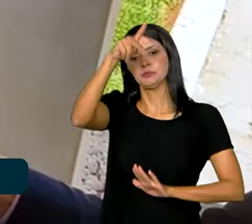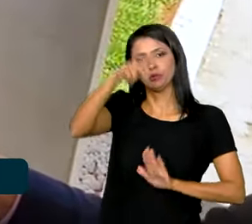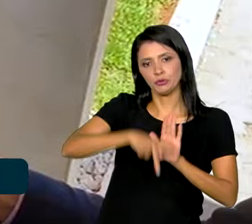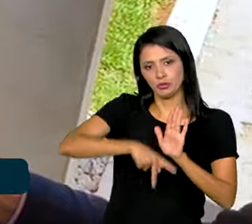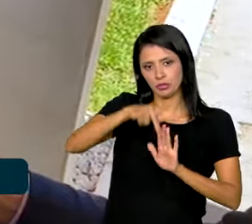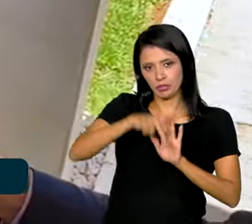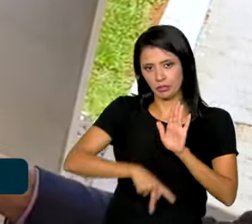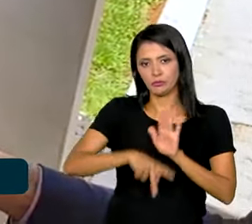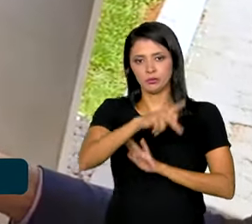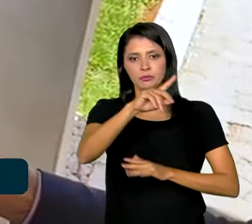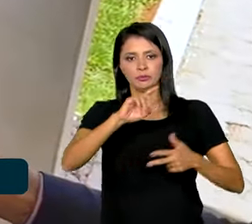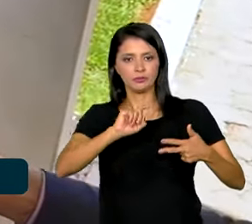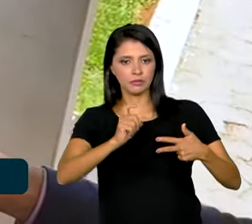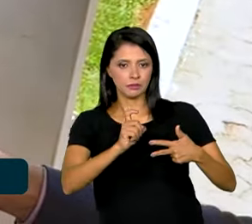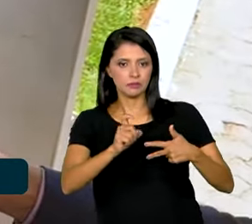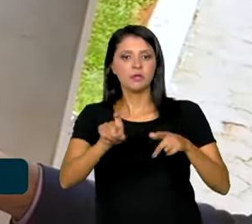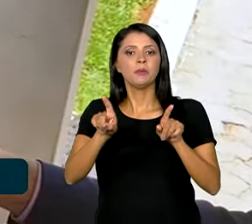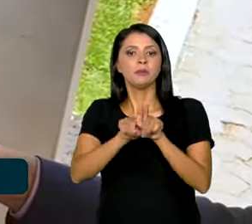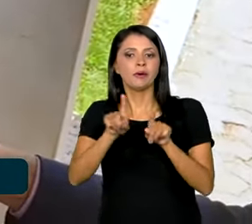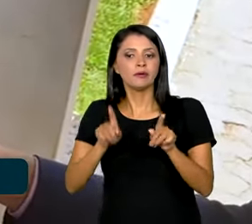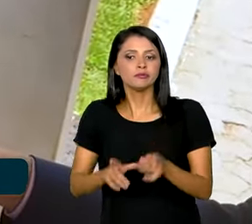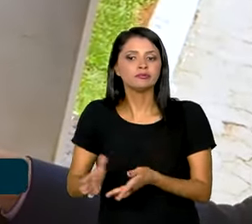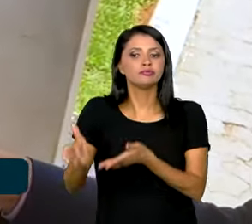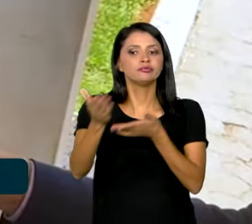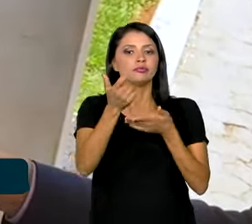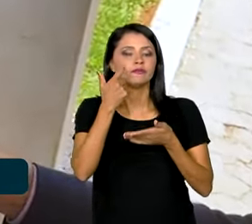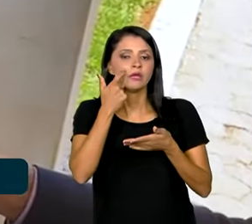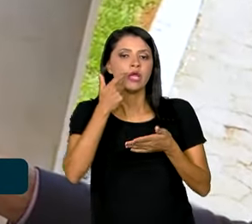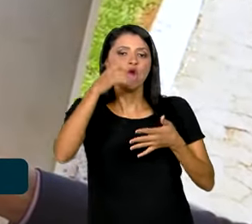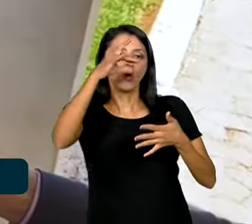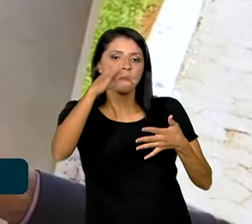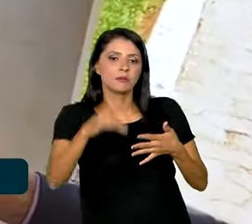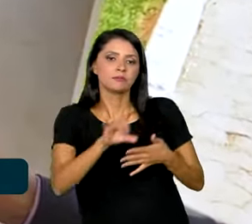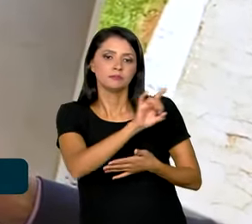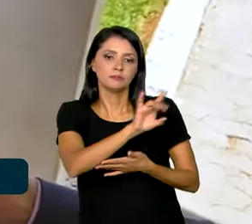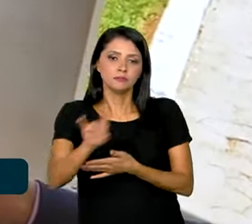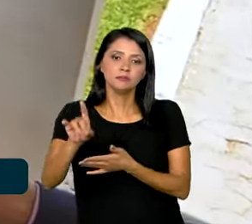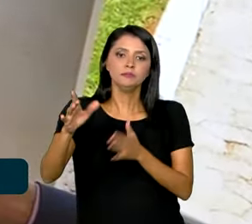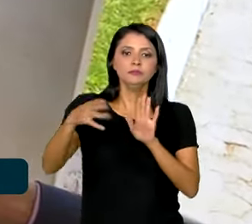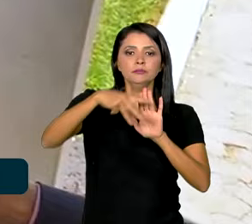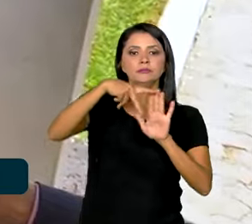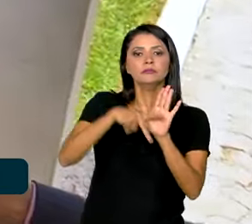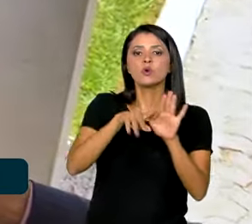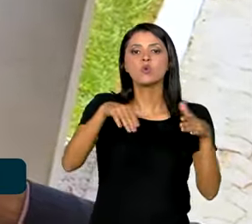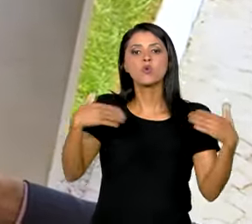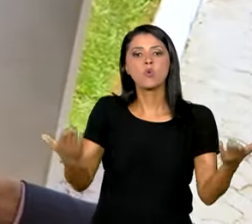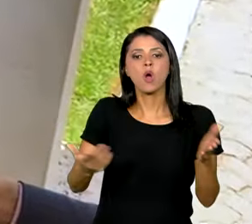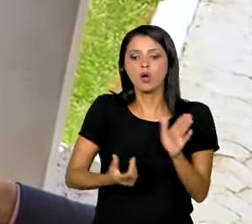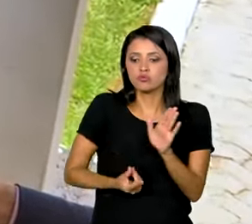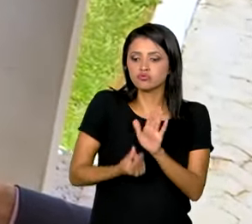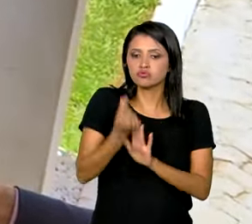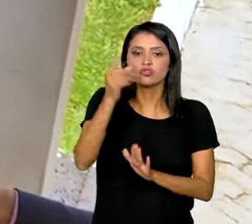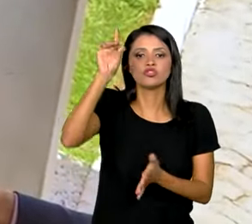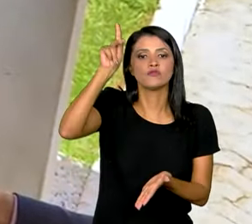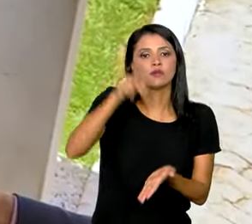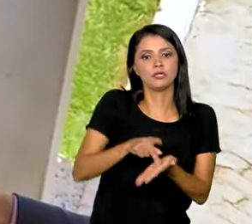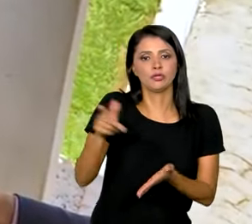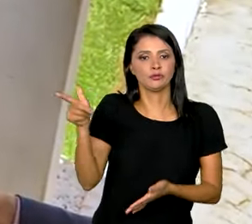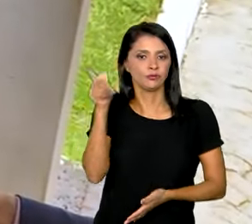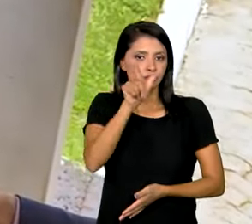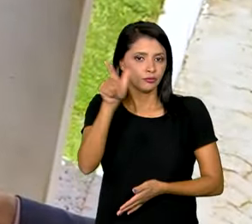iniciativa do Executivo para fazer o levantamento, uma por uma das medidas, quais são as receitas que nós efetivamente vamos conseguir